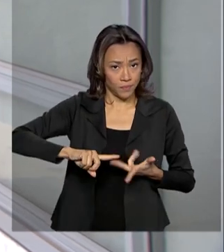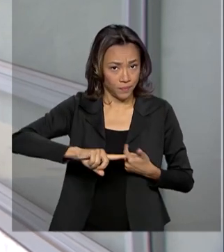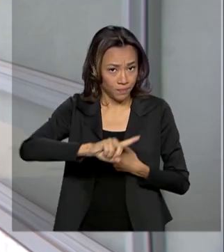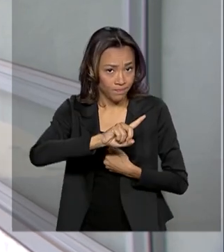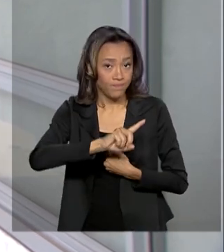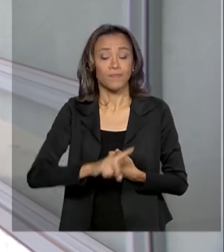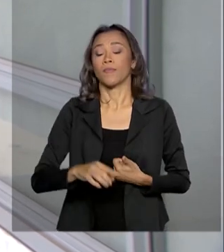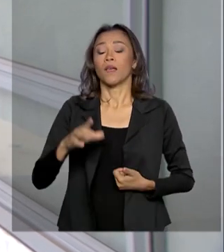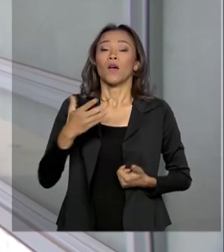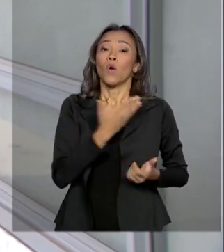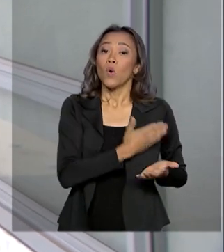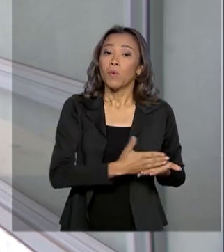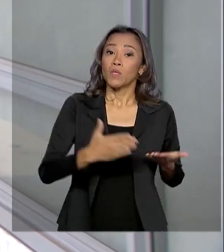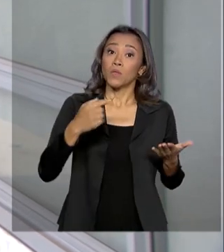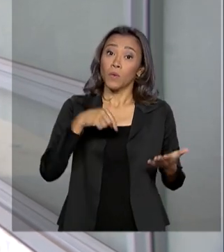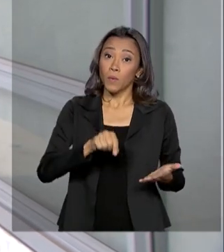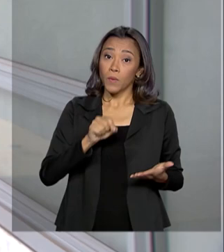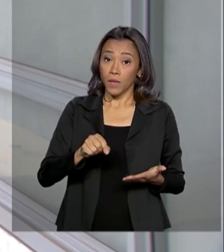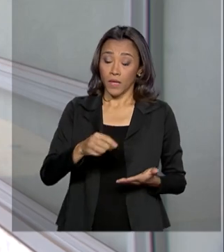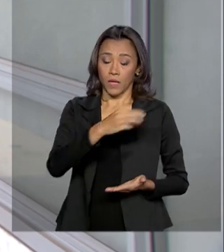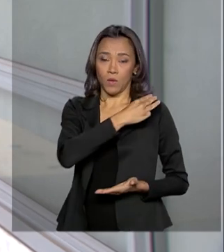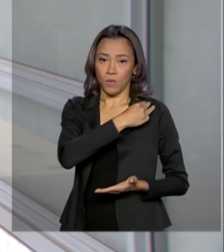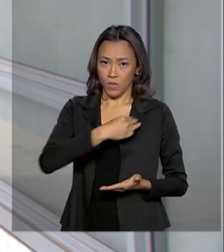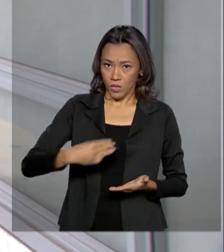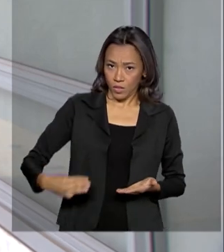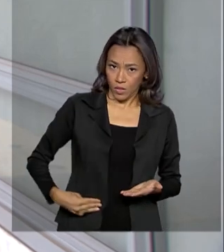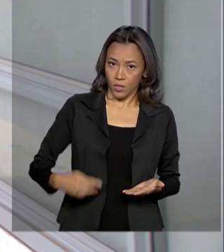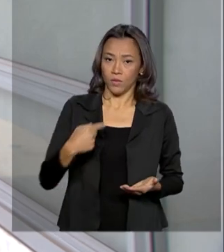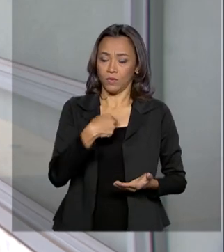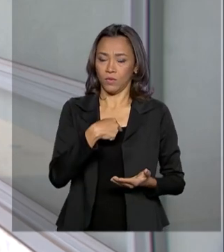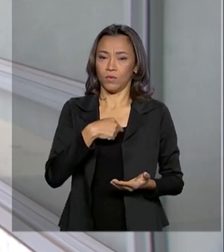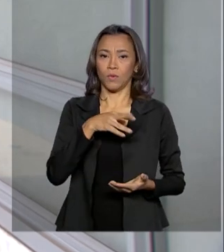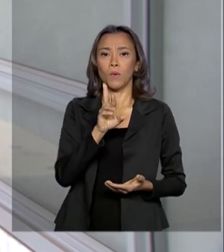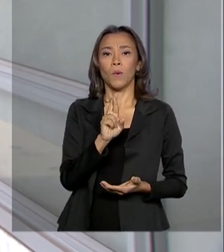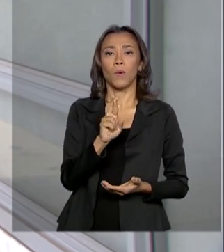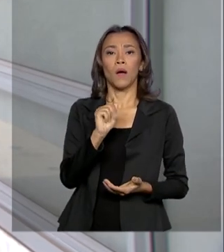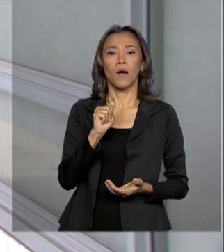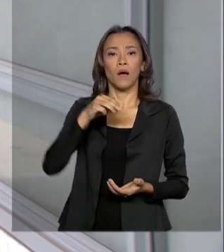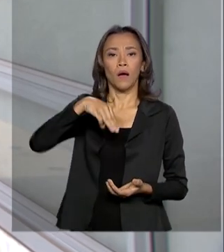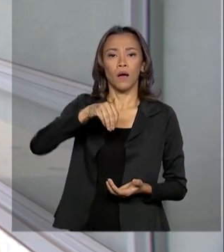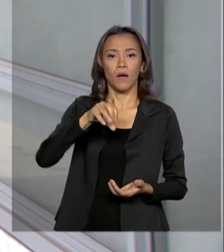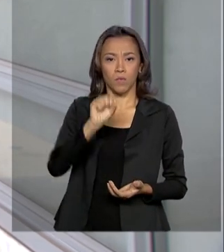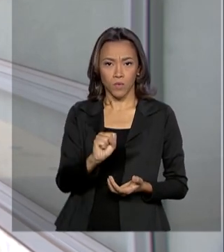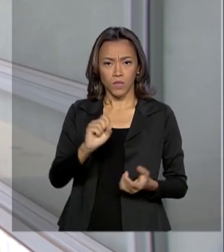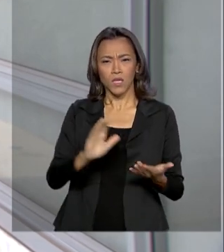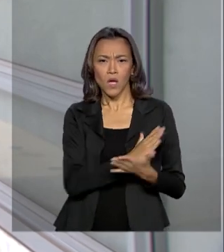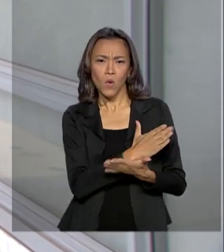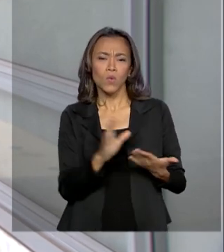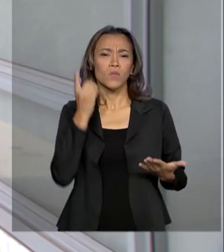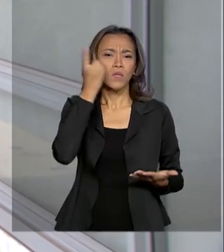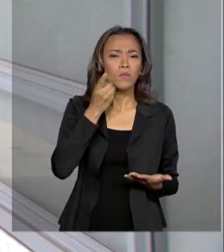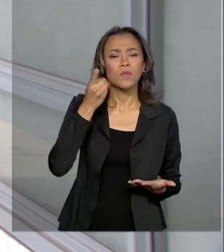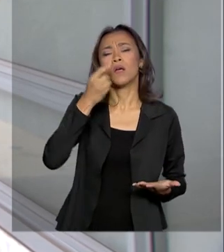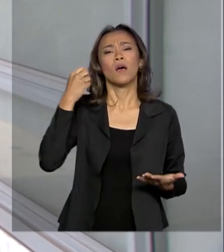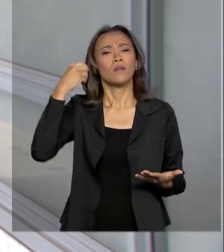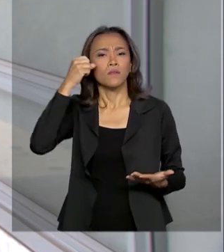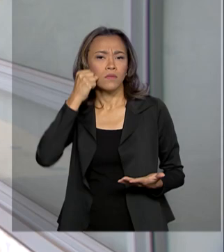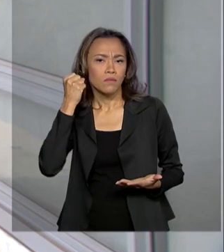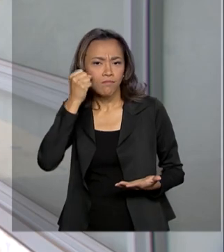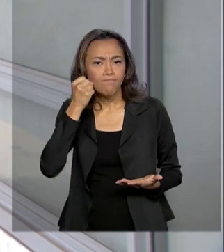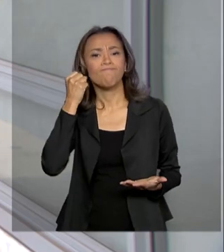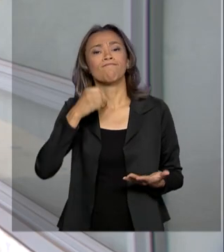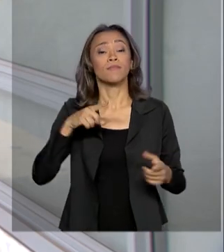ministro-chefe da Secretaria de Governo, Luiz Eduardo Ramos, e alguns parlamentares. Em seguida, ele recebe